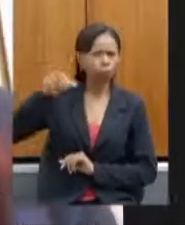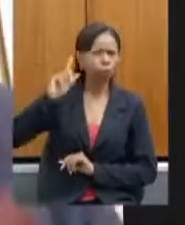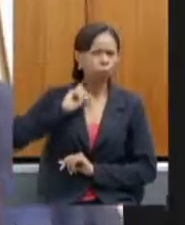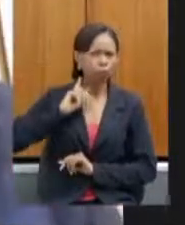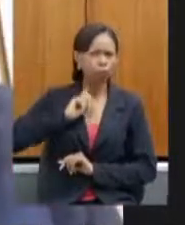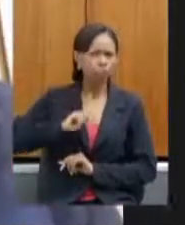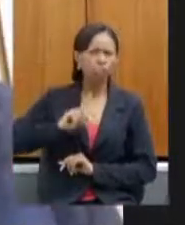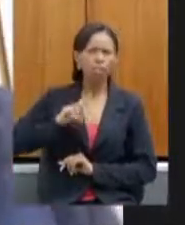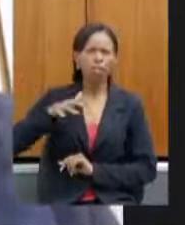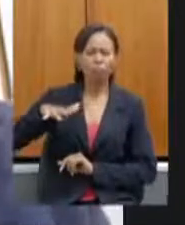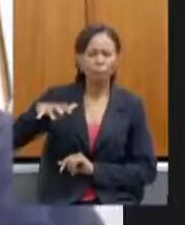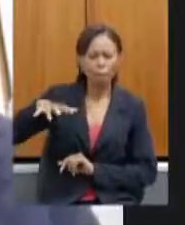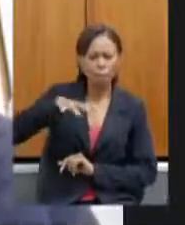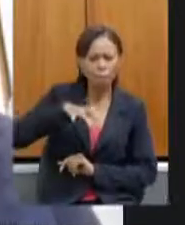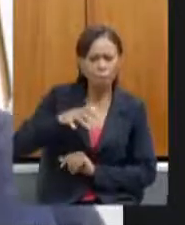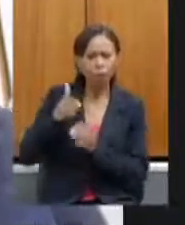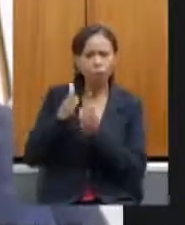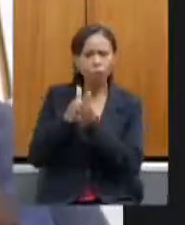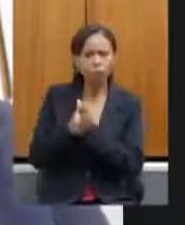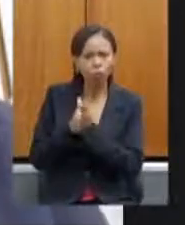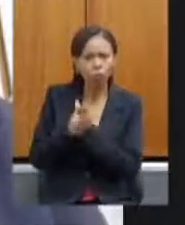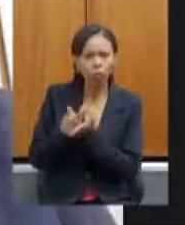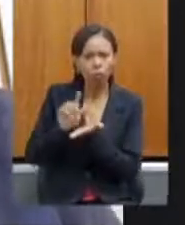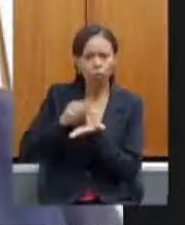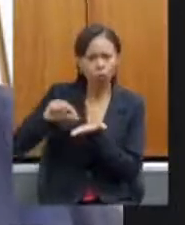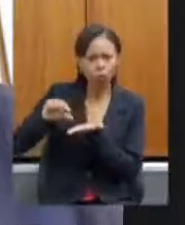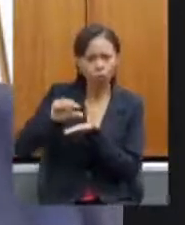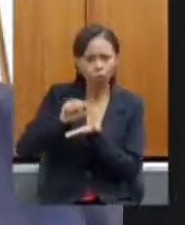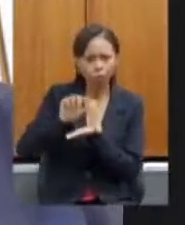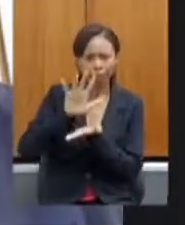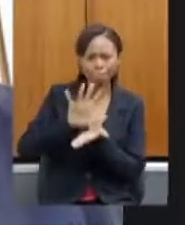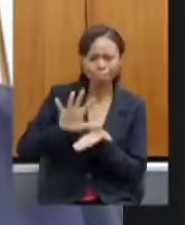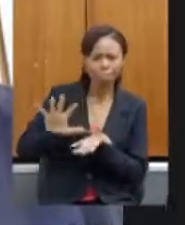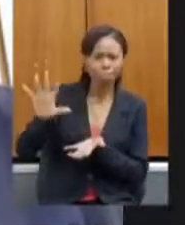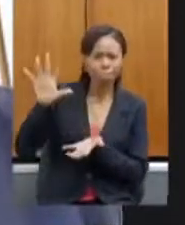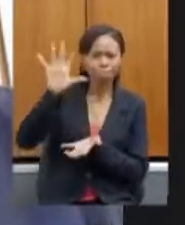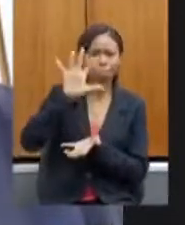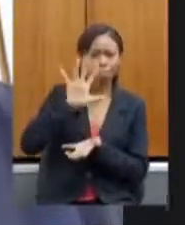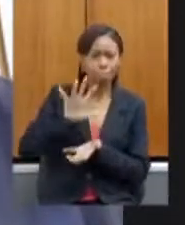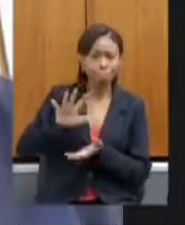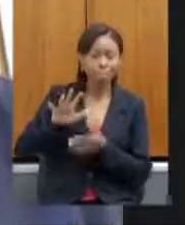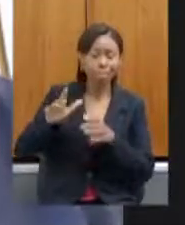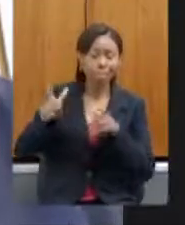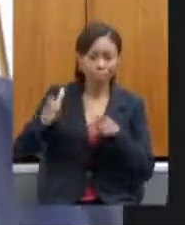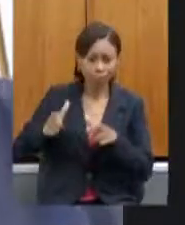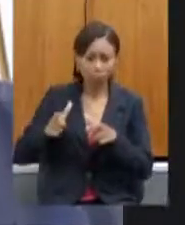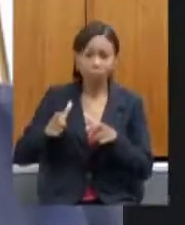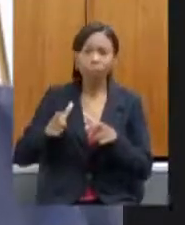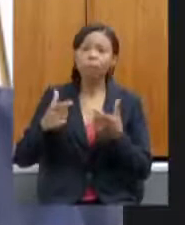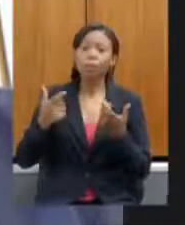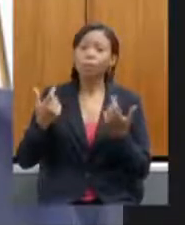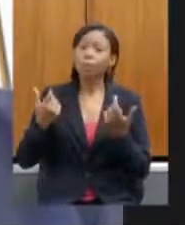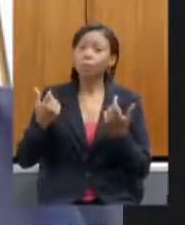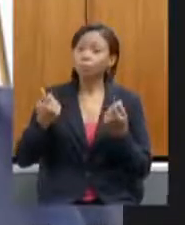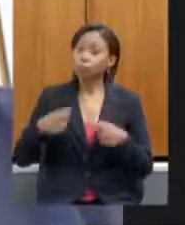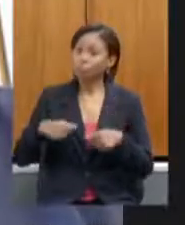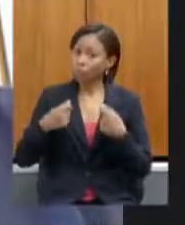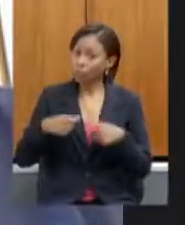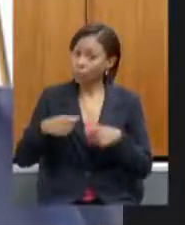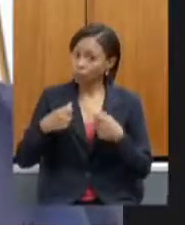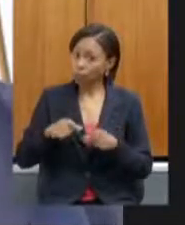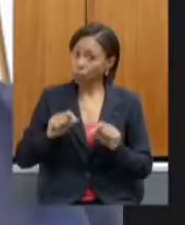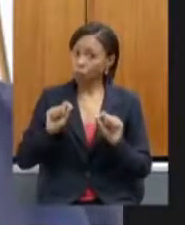Jequitinhonha e do Mucuri nós precisamos estar à frente dos projetos